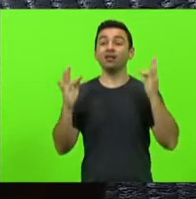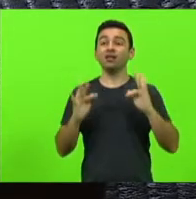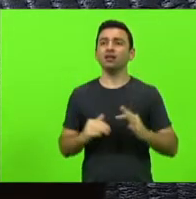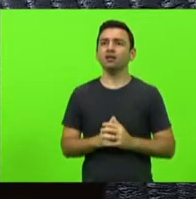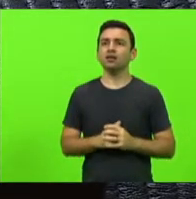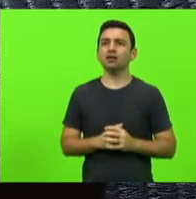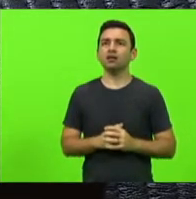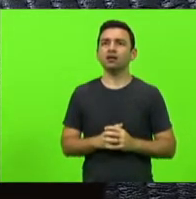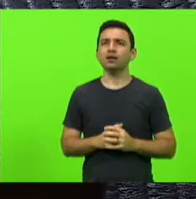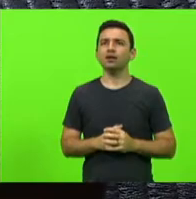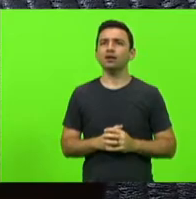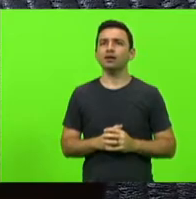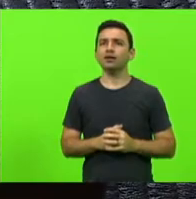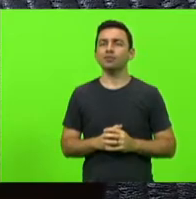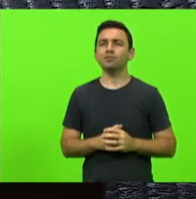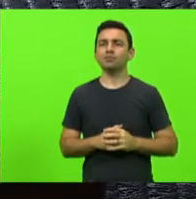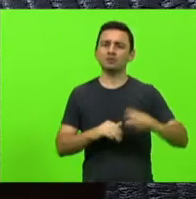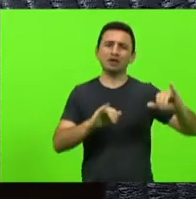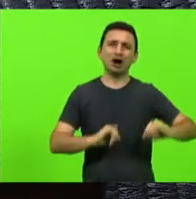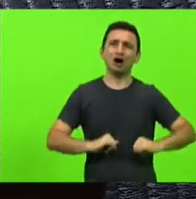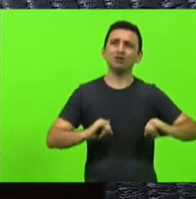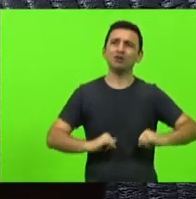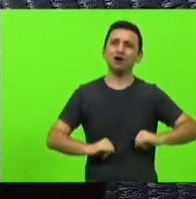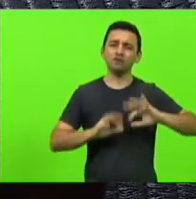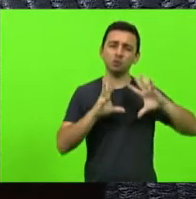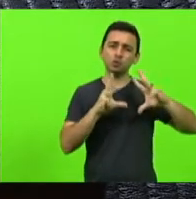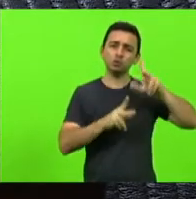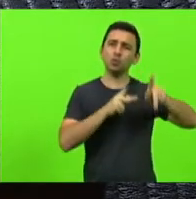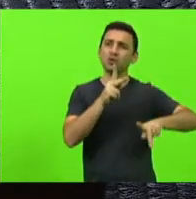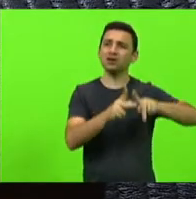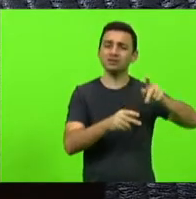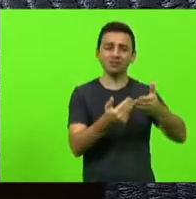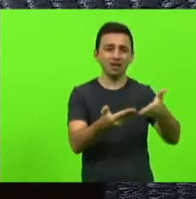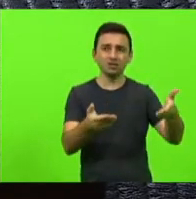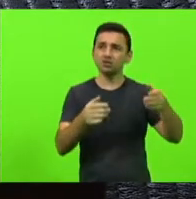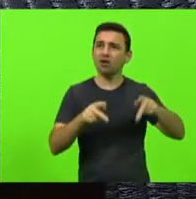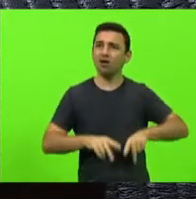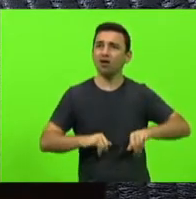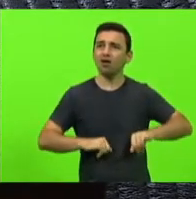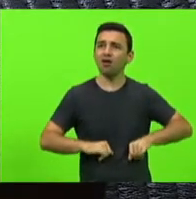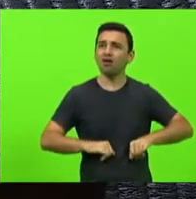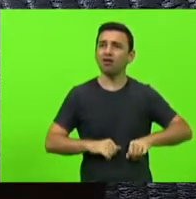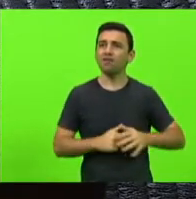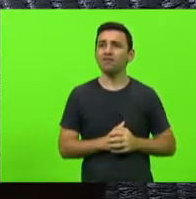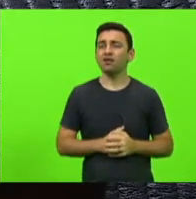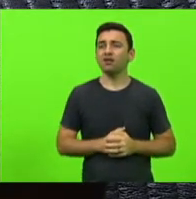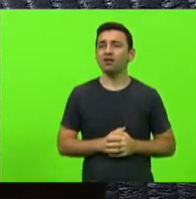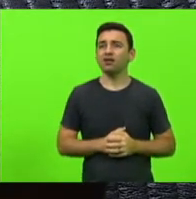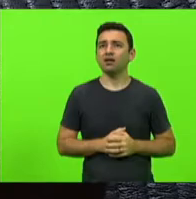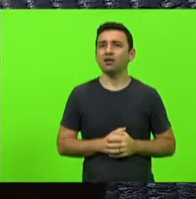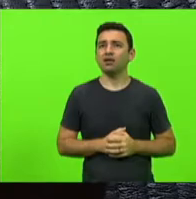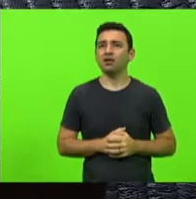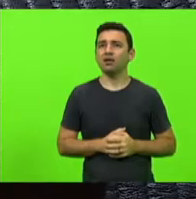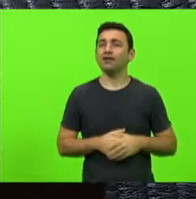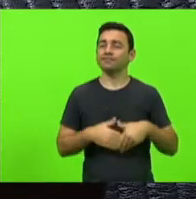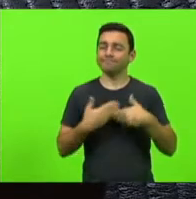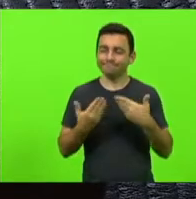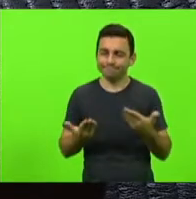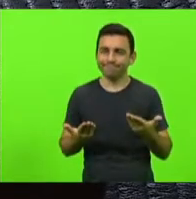custas do desespero de quem produz e ainda para